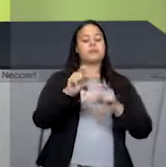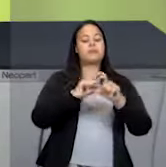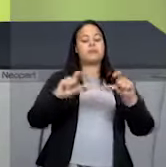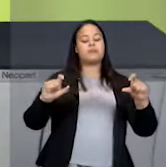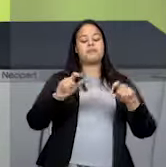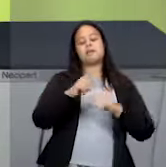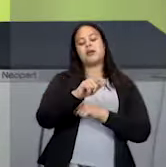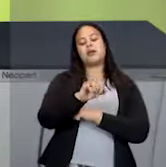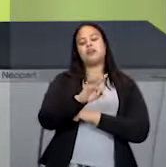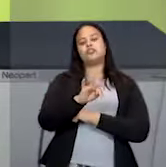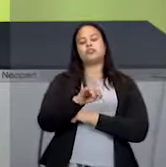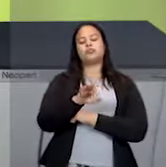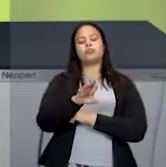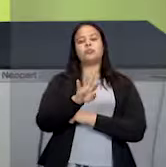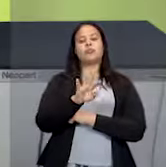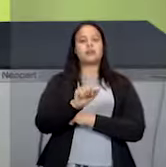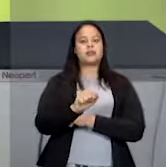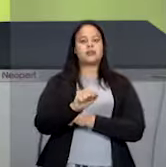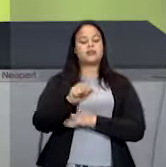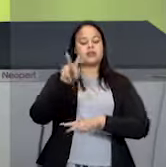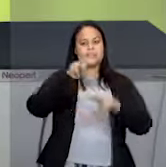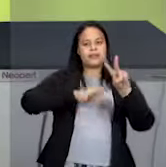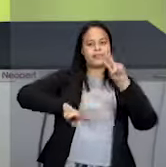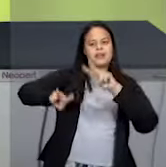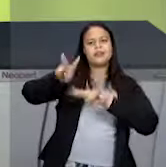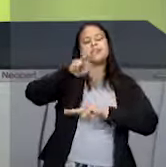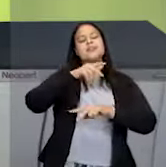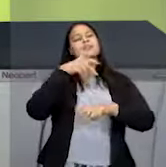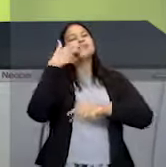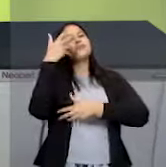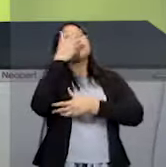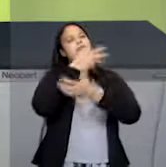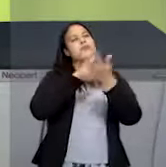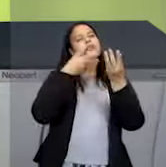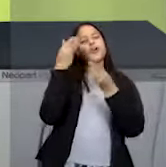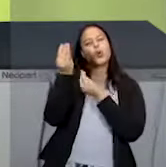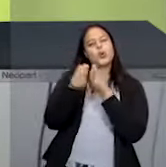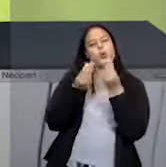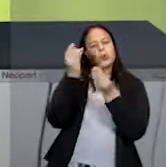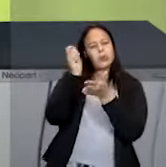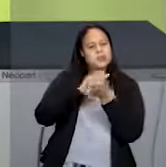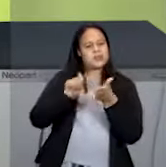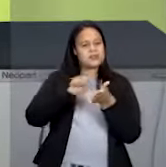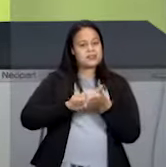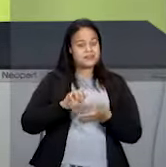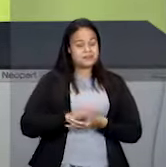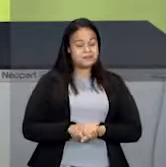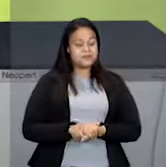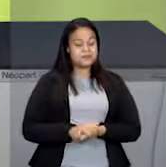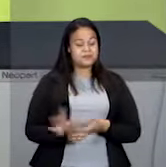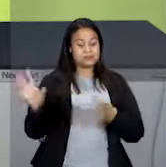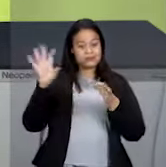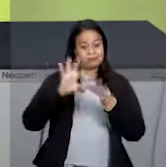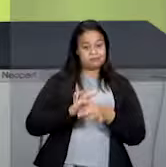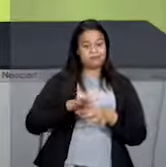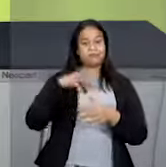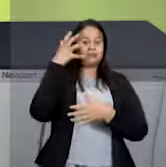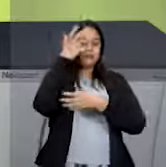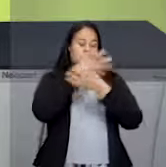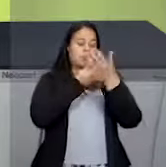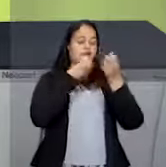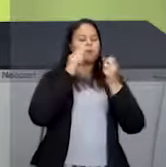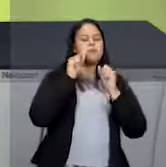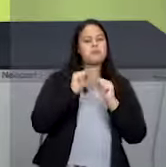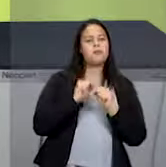Partituras é a leitura de uma música. É a forma como se escreve uma música. Os elementos da música, para que a gente